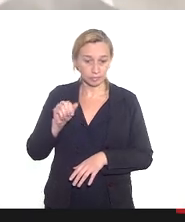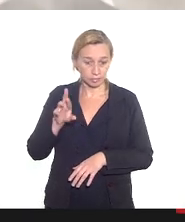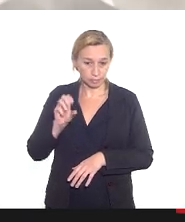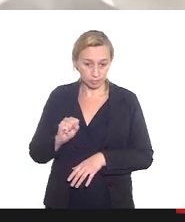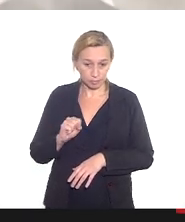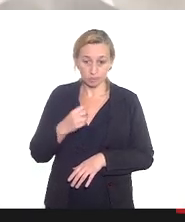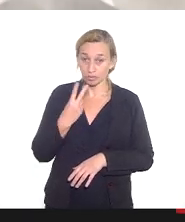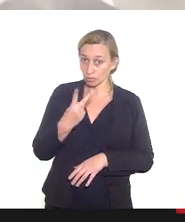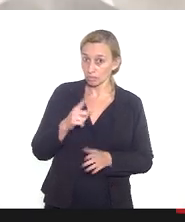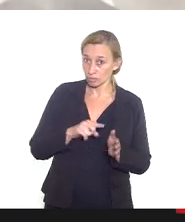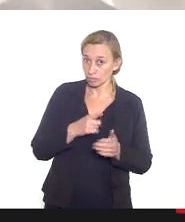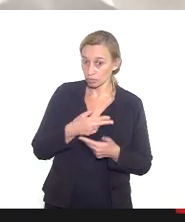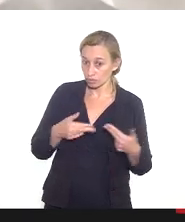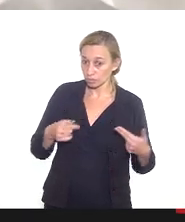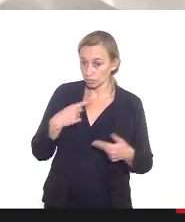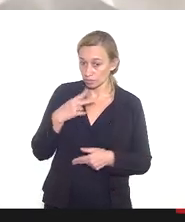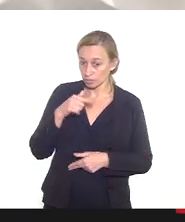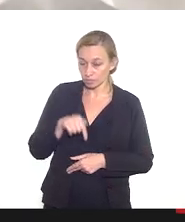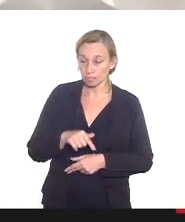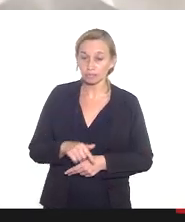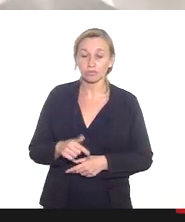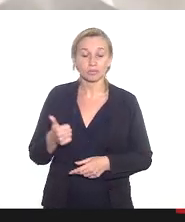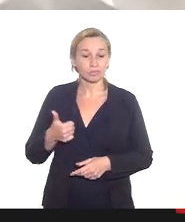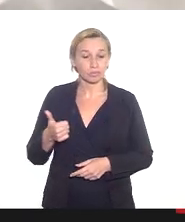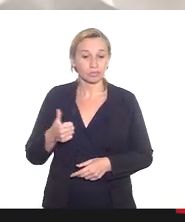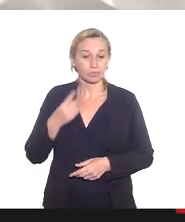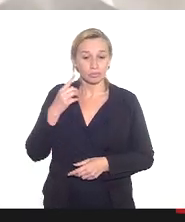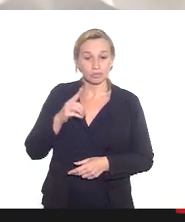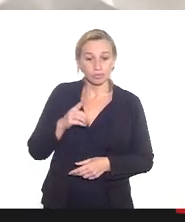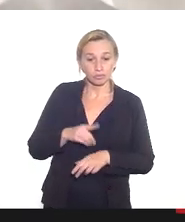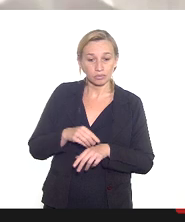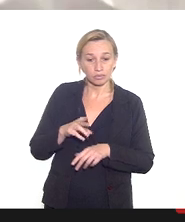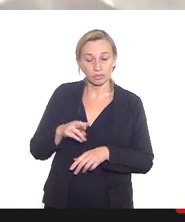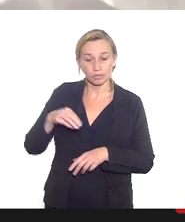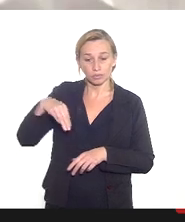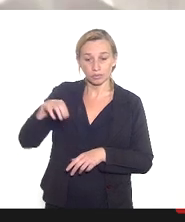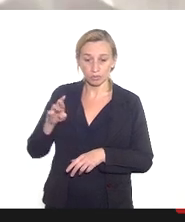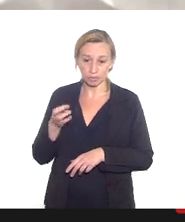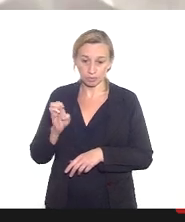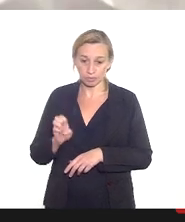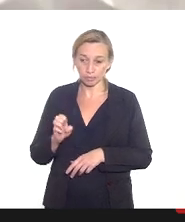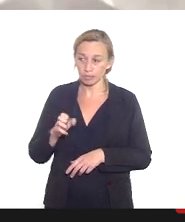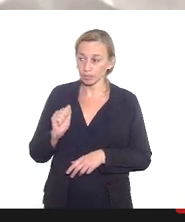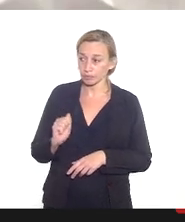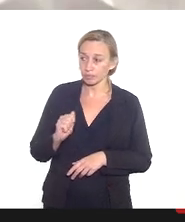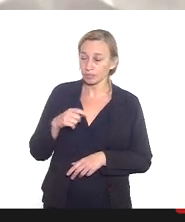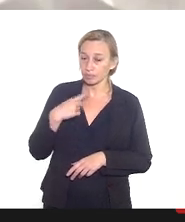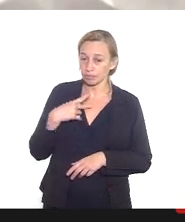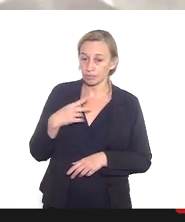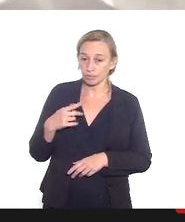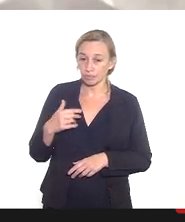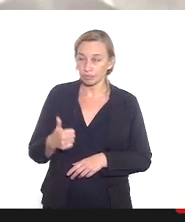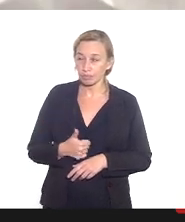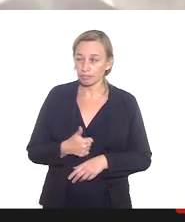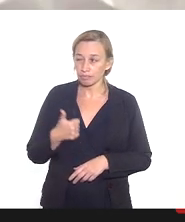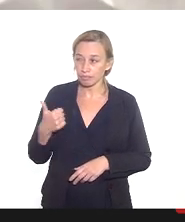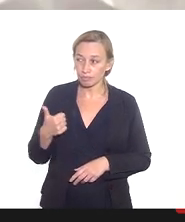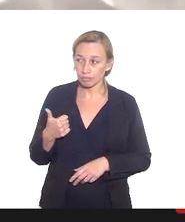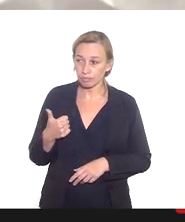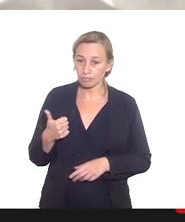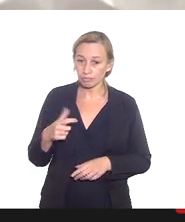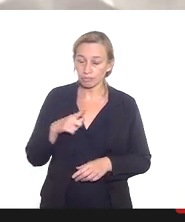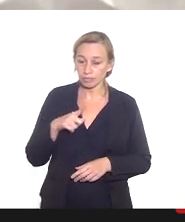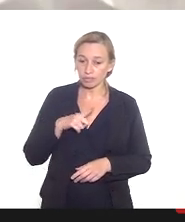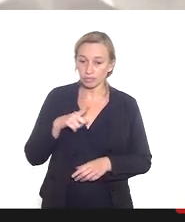duas ponderações aqui uma feita pela doutora Morena que ela nos alerta se não seria mais pertinente ter um